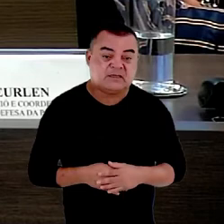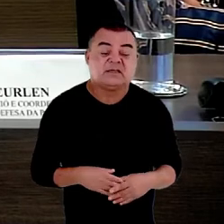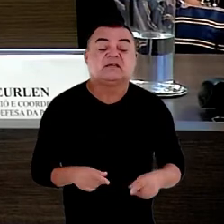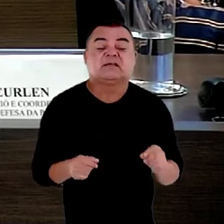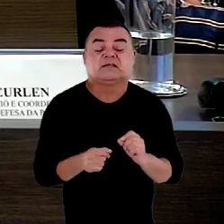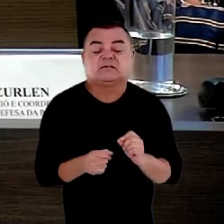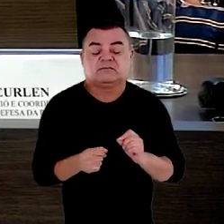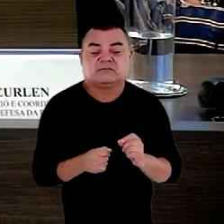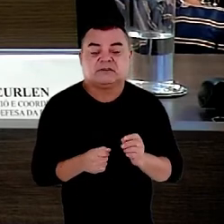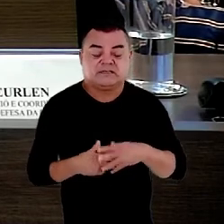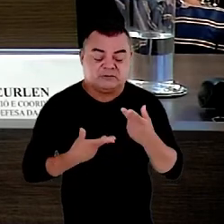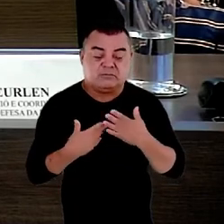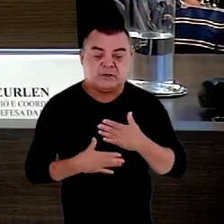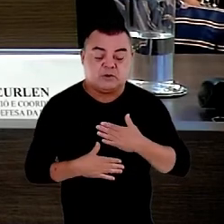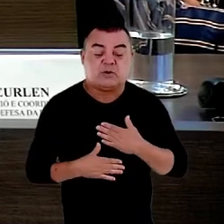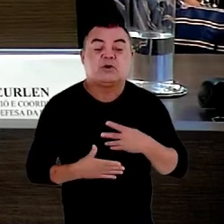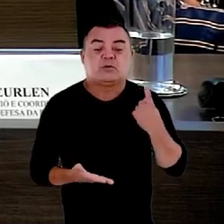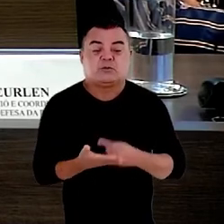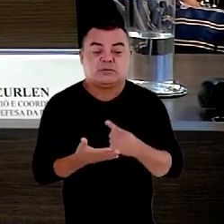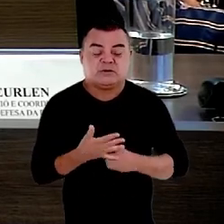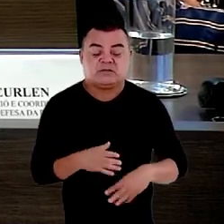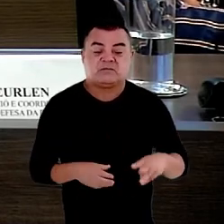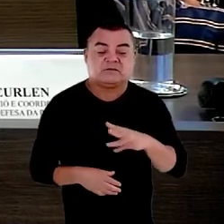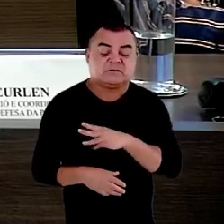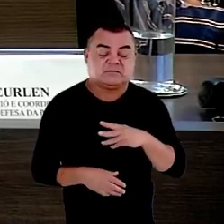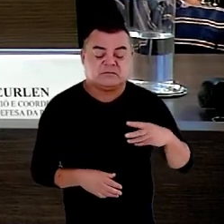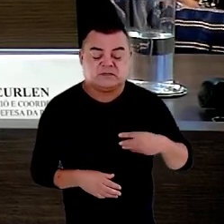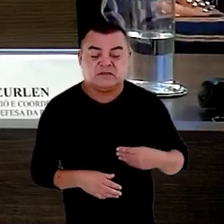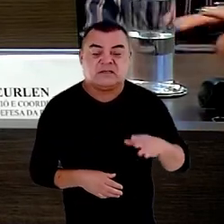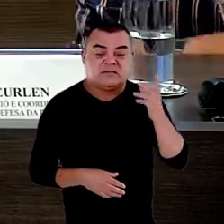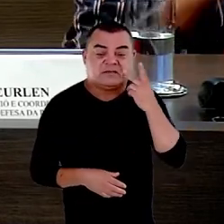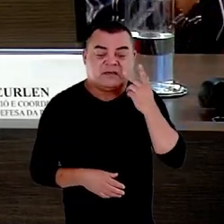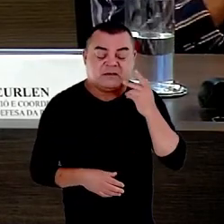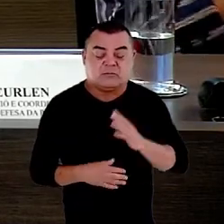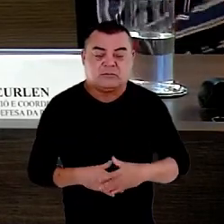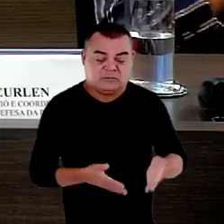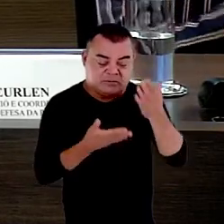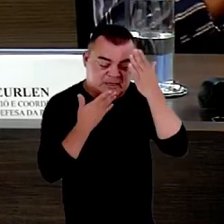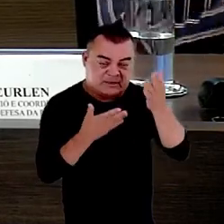compromisso com o Ministério do Estado do Ceará para a realização dessa pauta muito obrigado